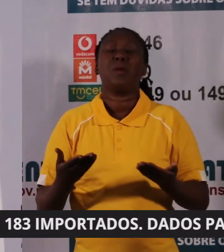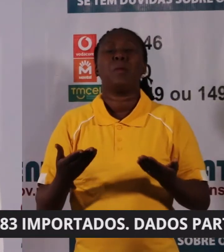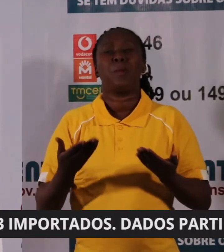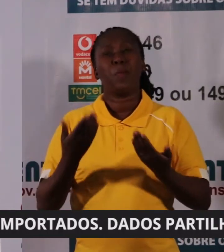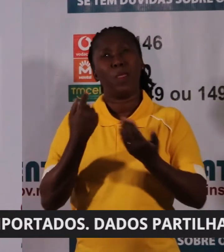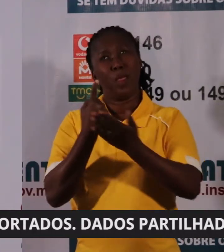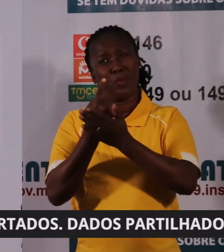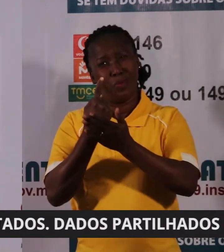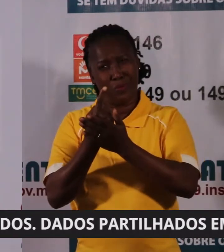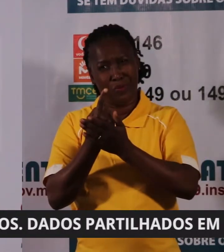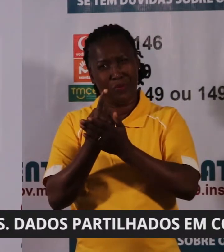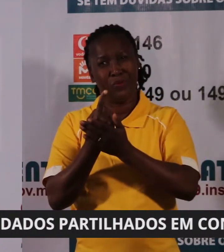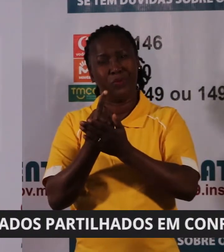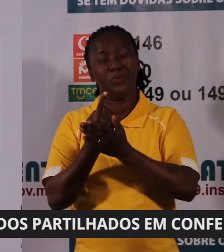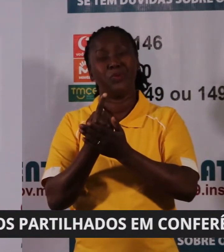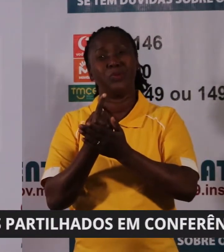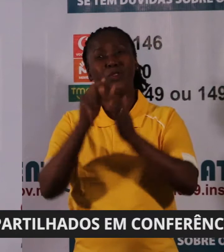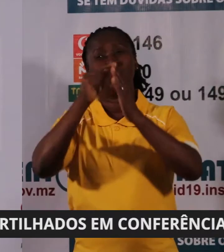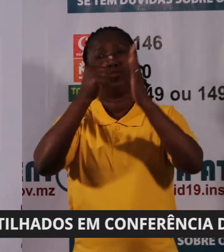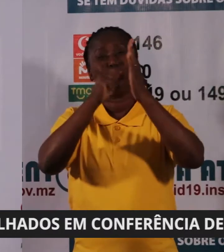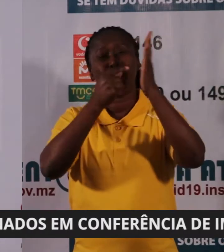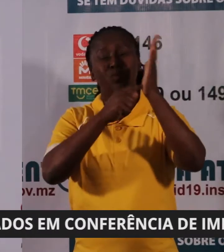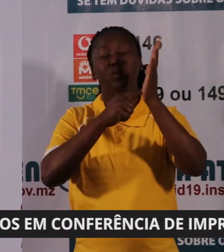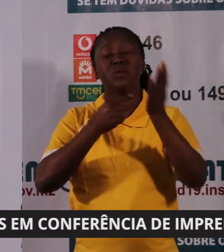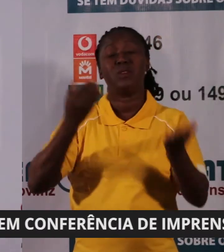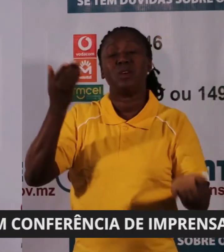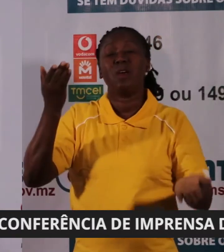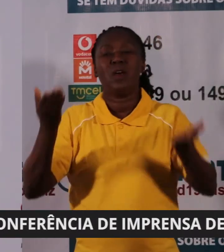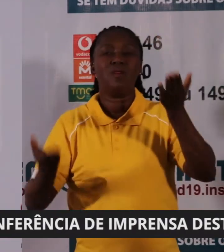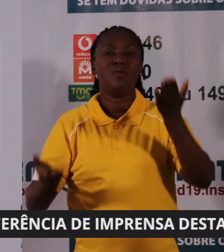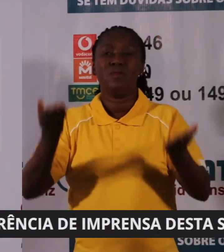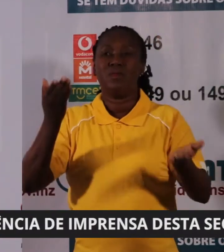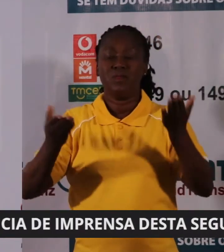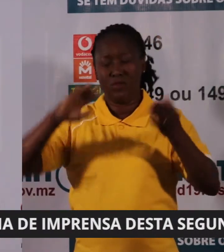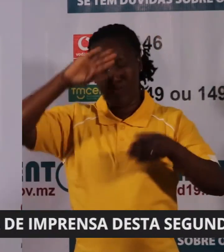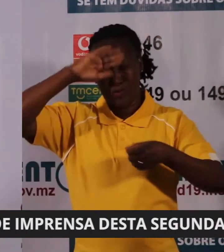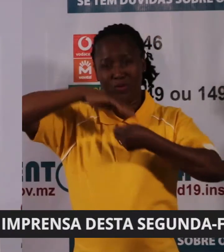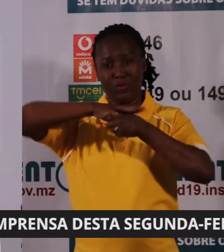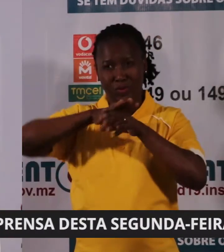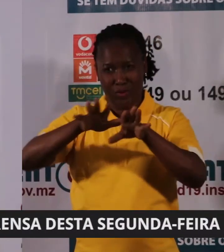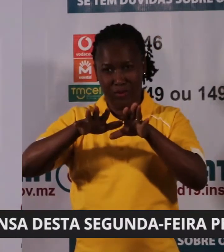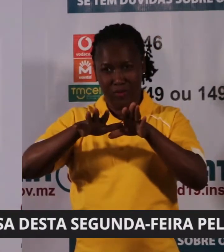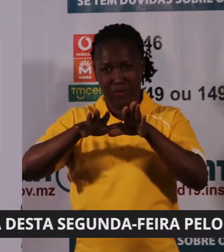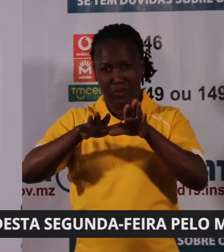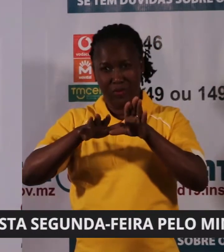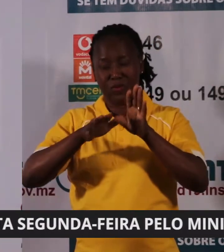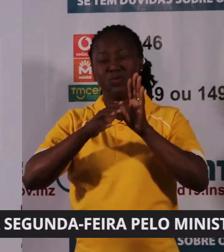principais elementos da avaliação da situação epidemiológica de Covid-19 são, como se segue,